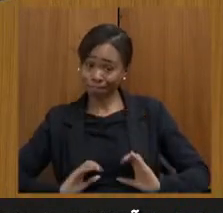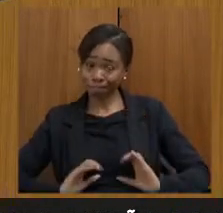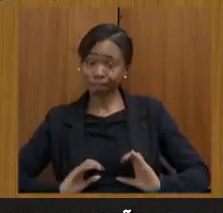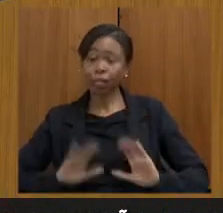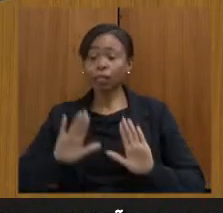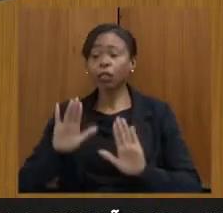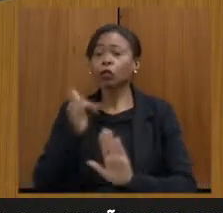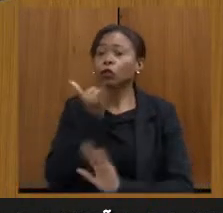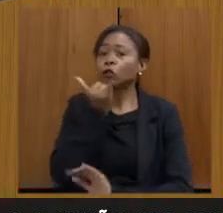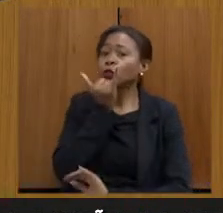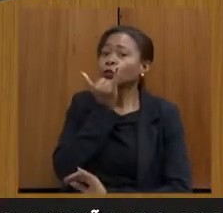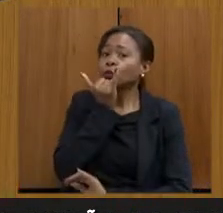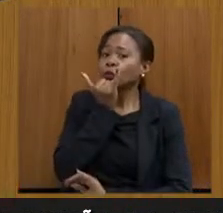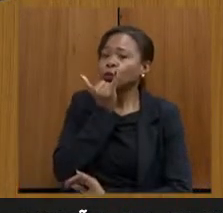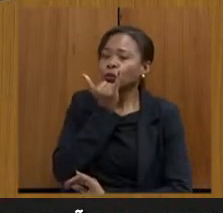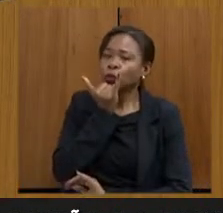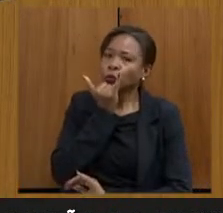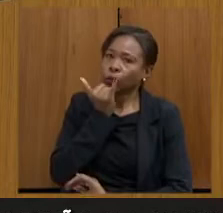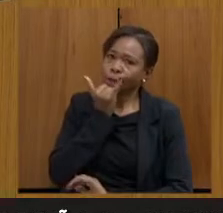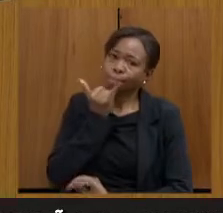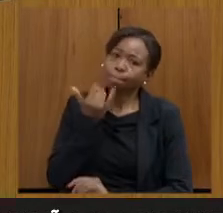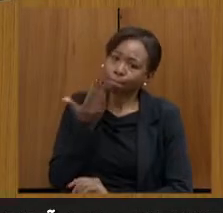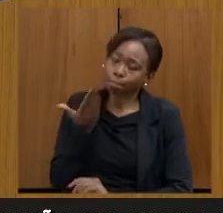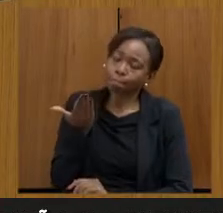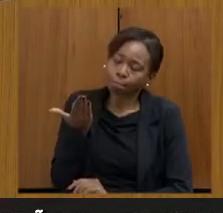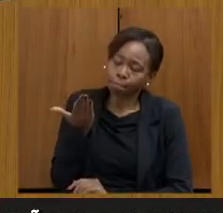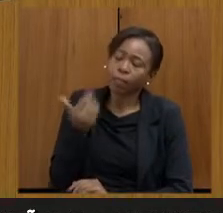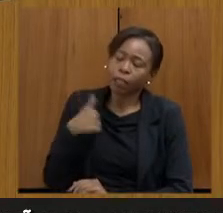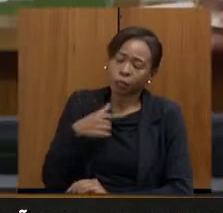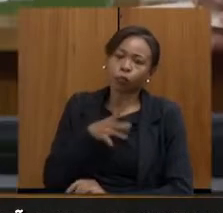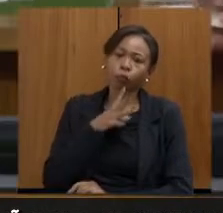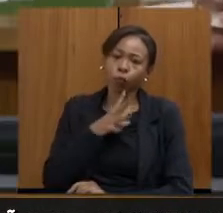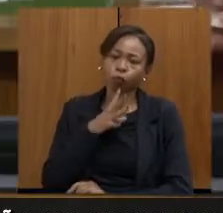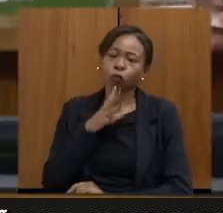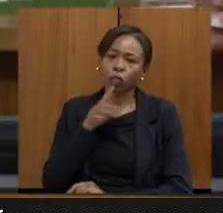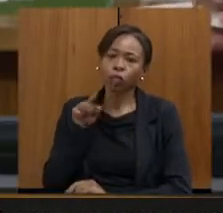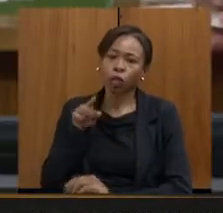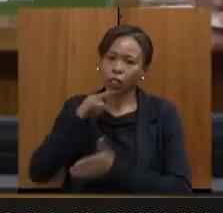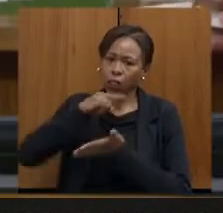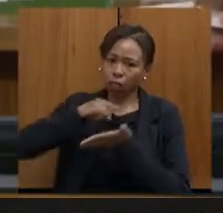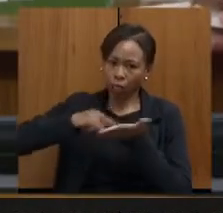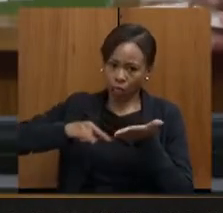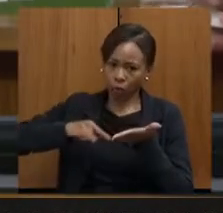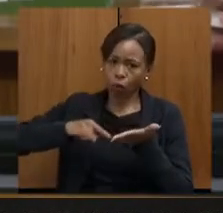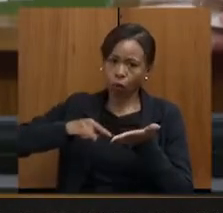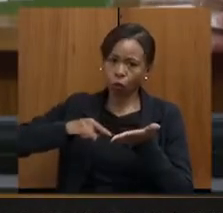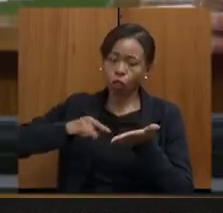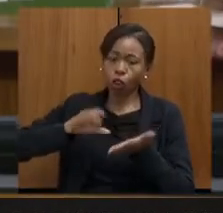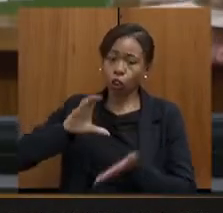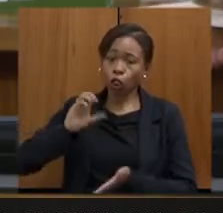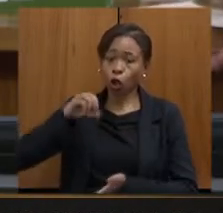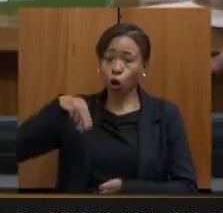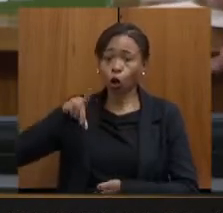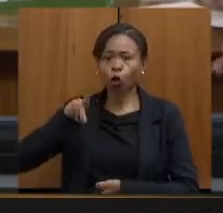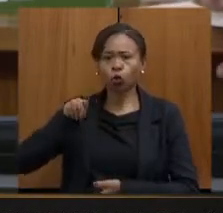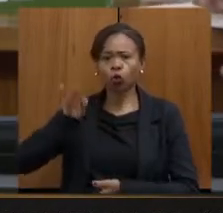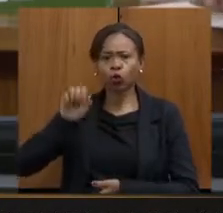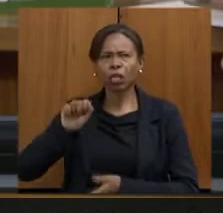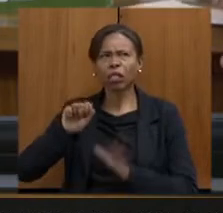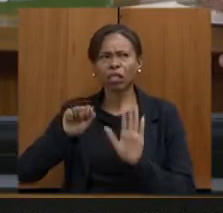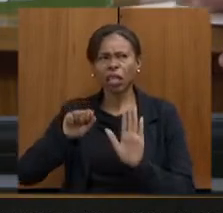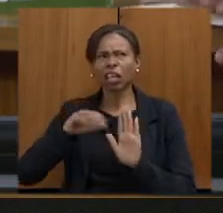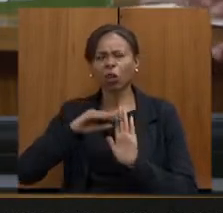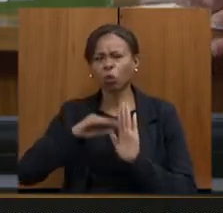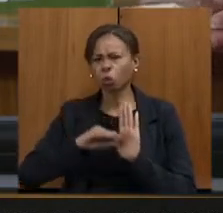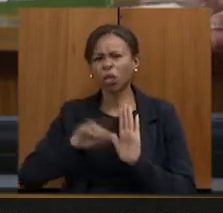desculpas pelo meu equívoco. Eu tenho conhecimento desse termo de conduta. Em algum lugar, Beatriz, e